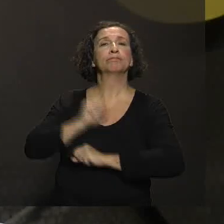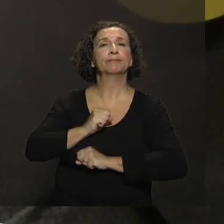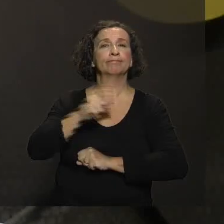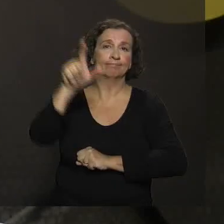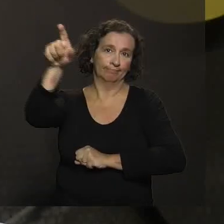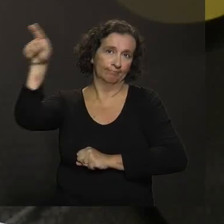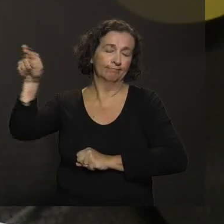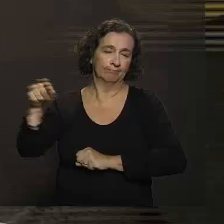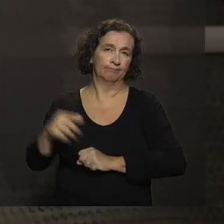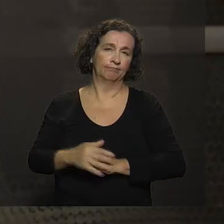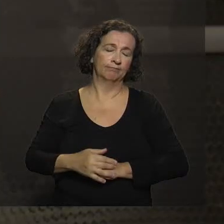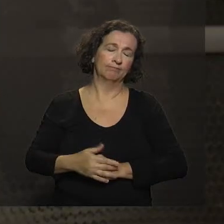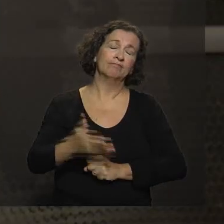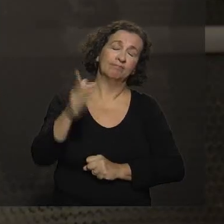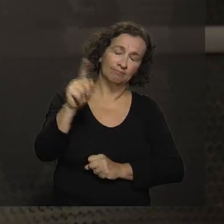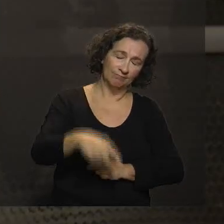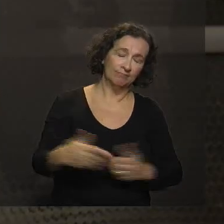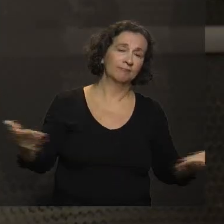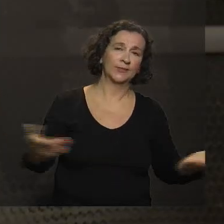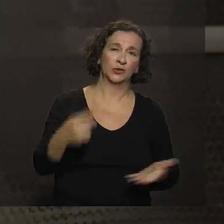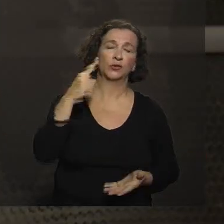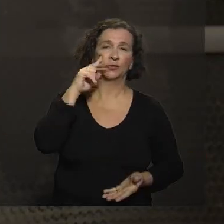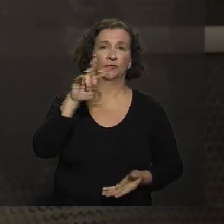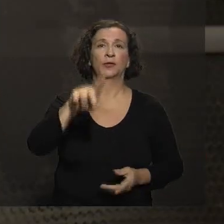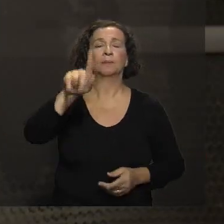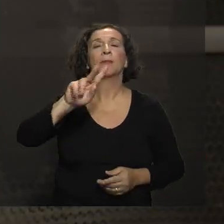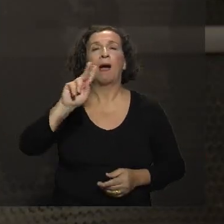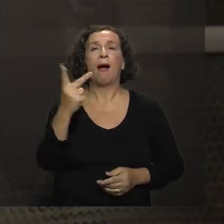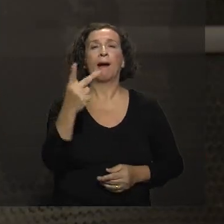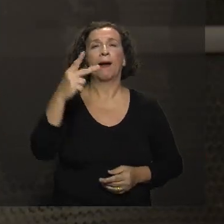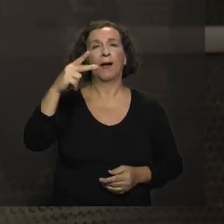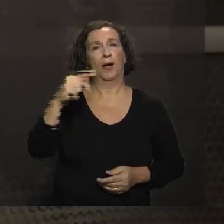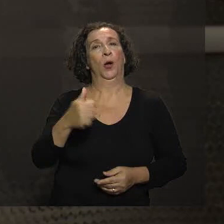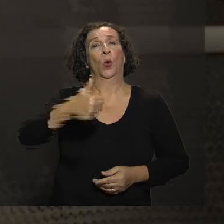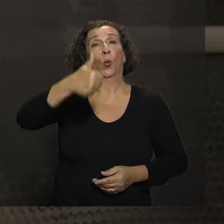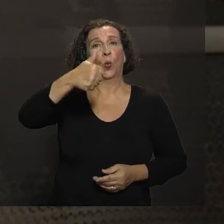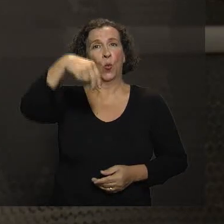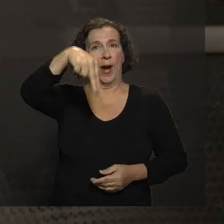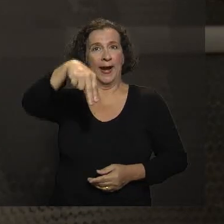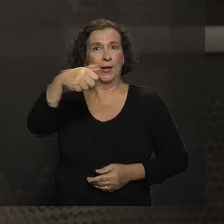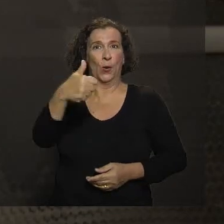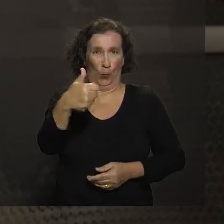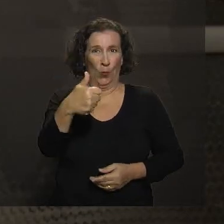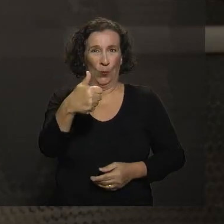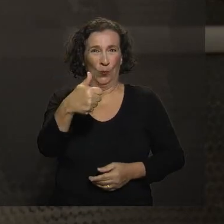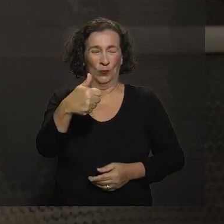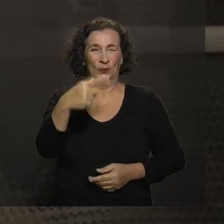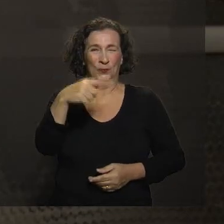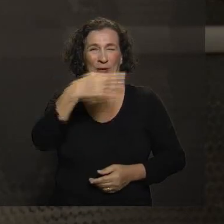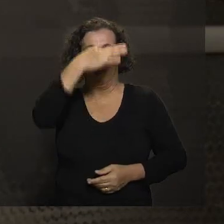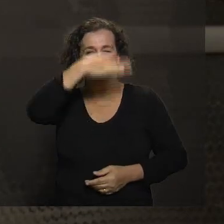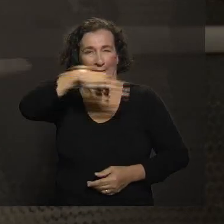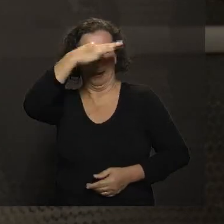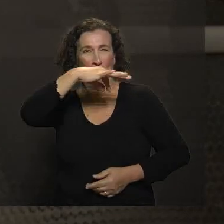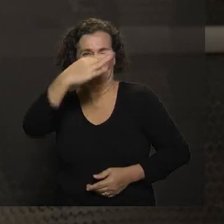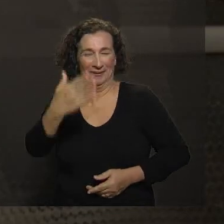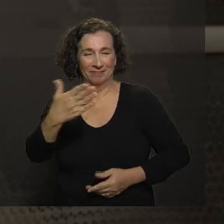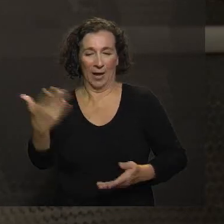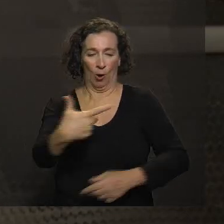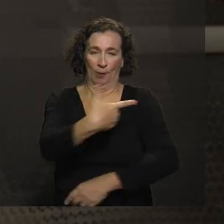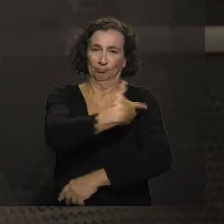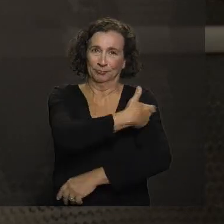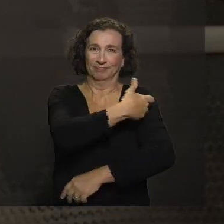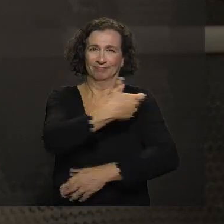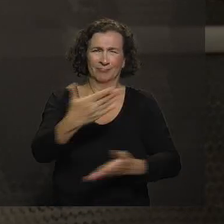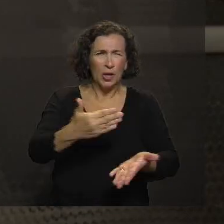voltar para cá. Que é o que a gente viu com o H1N1, né? Hoje em dia, a gente até na vacinação da gripe, que começa